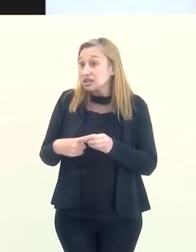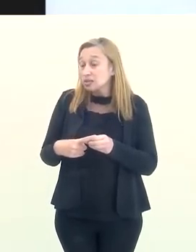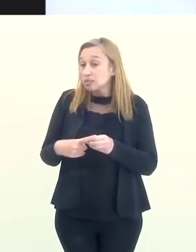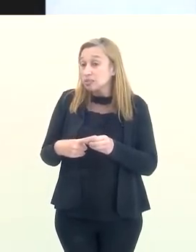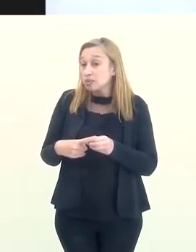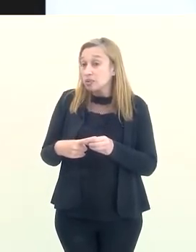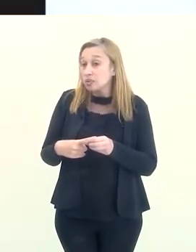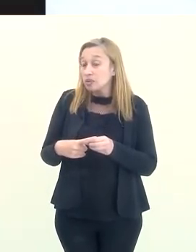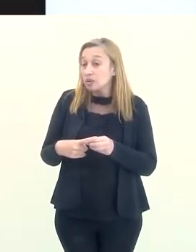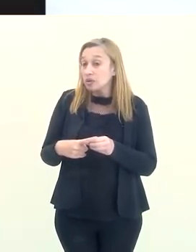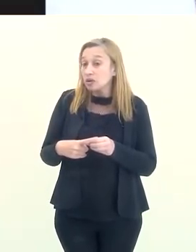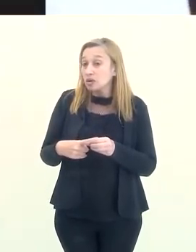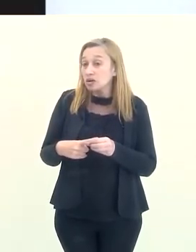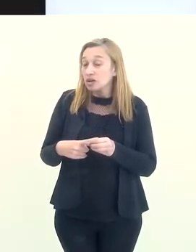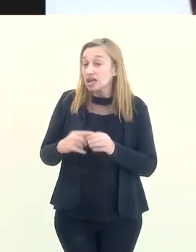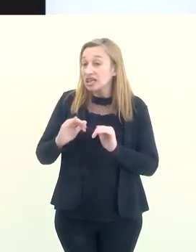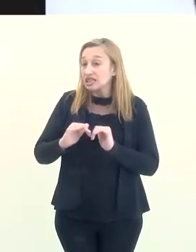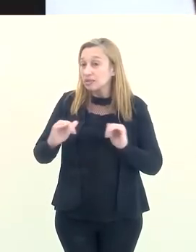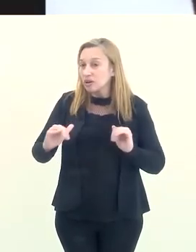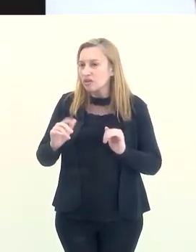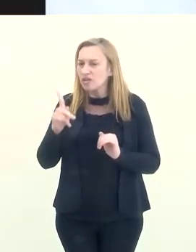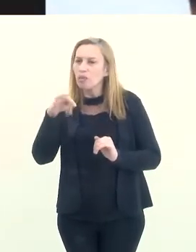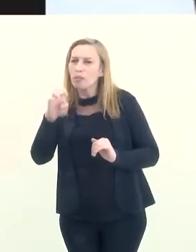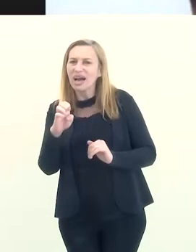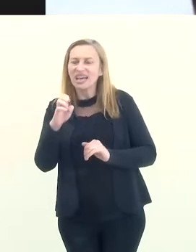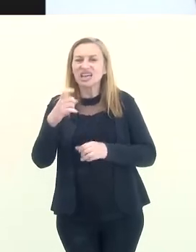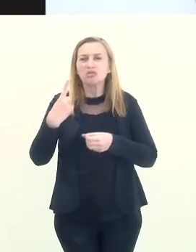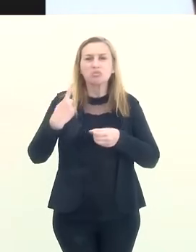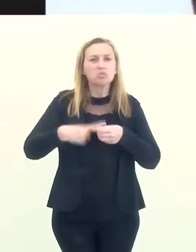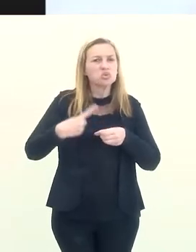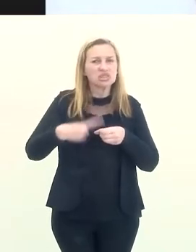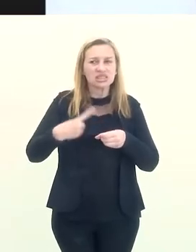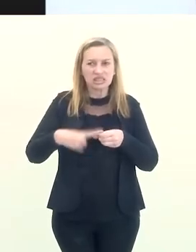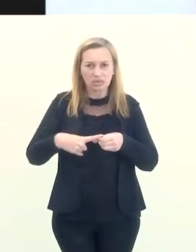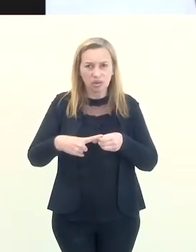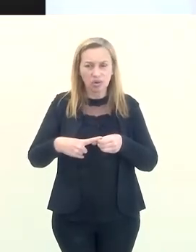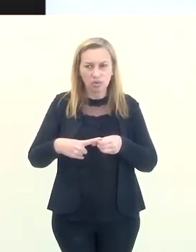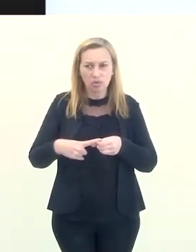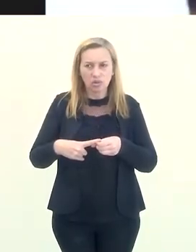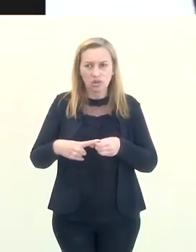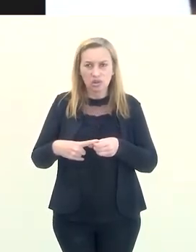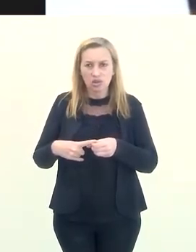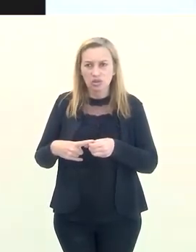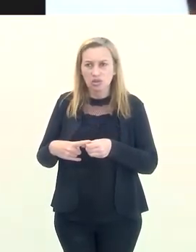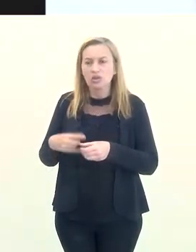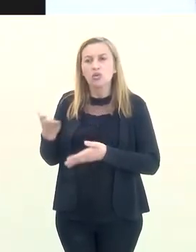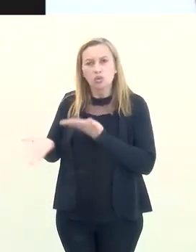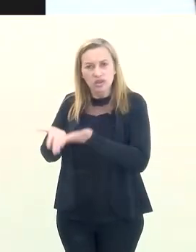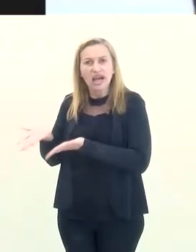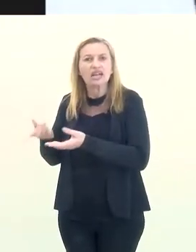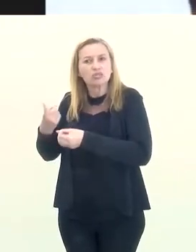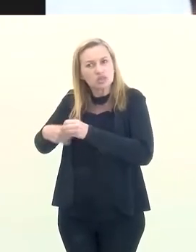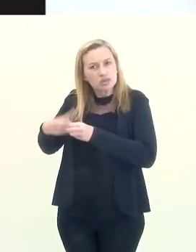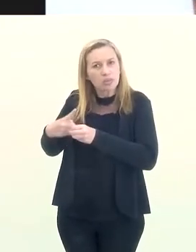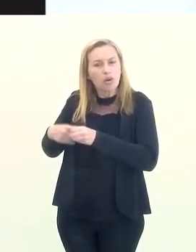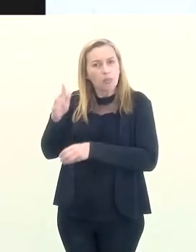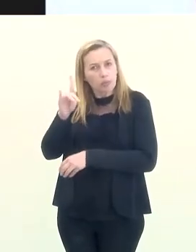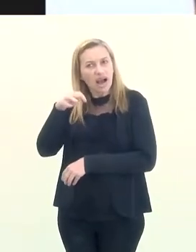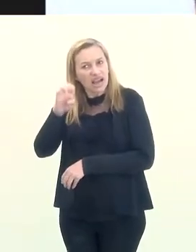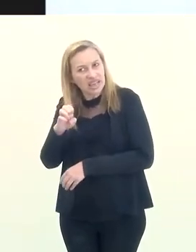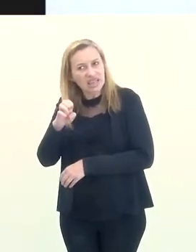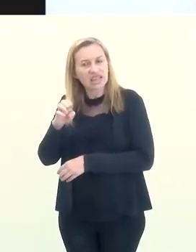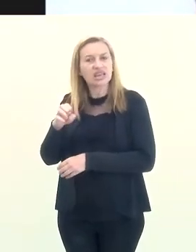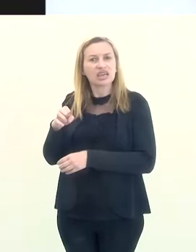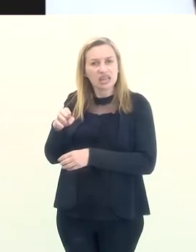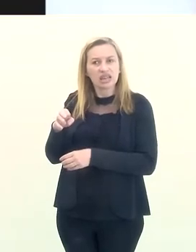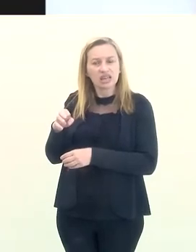transformou, foi instituído ali um parque municipal, uma unidade de conservação municipal, então,